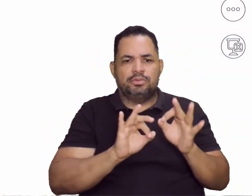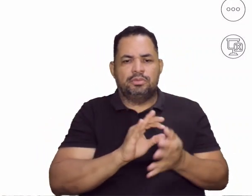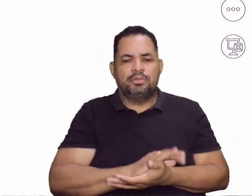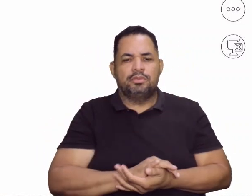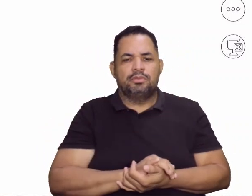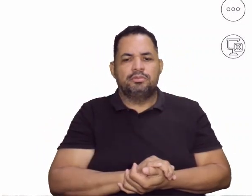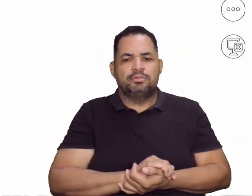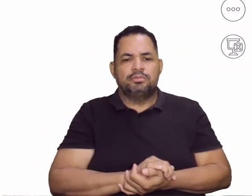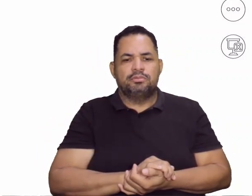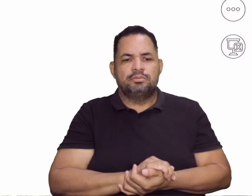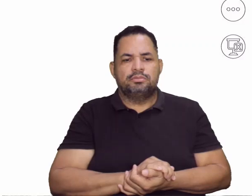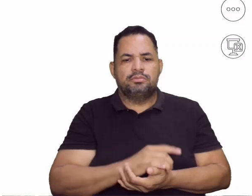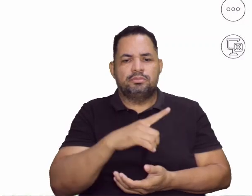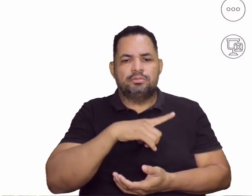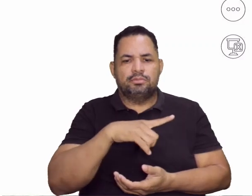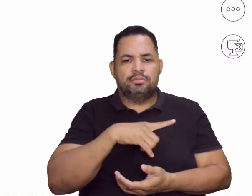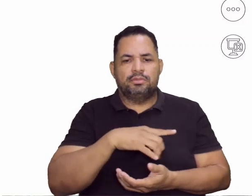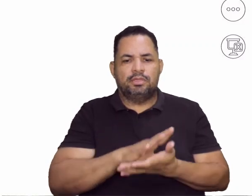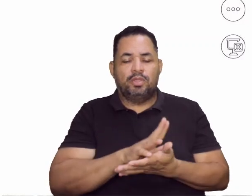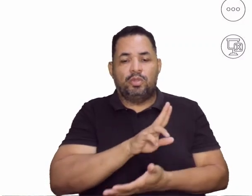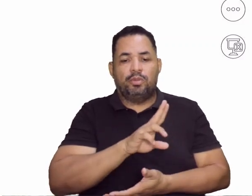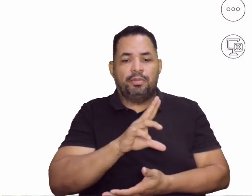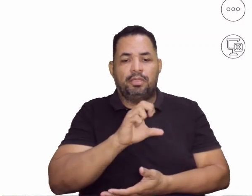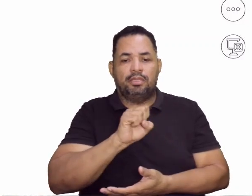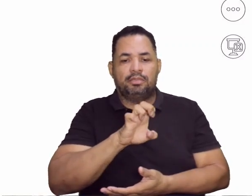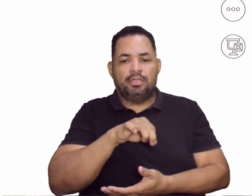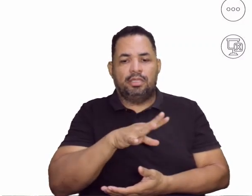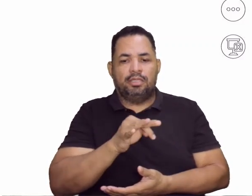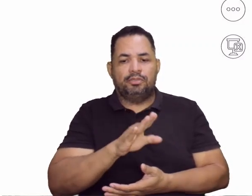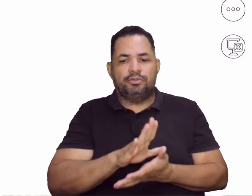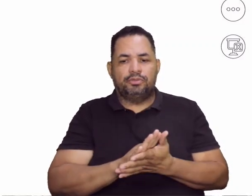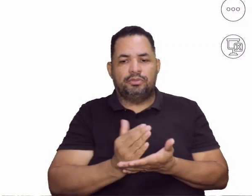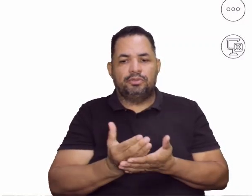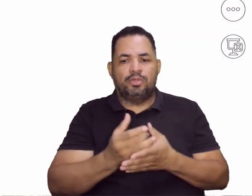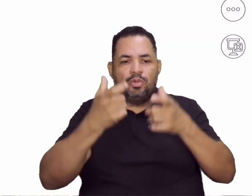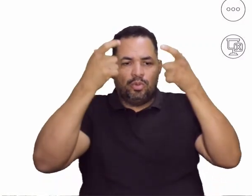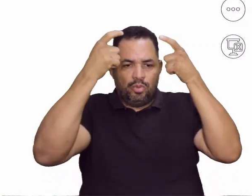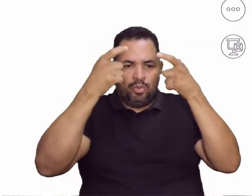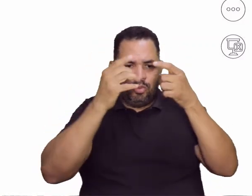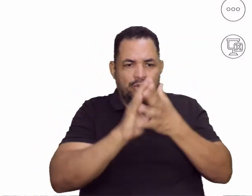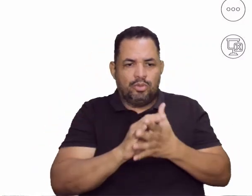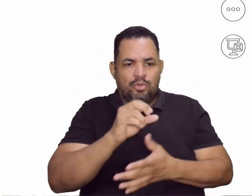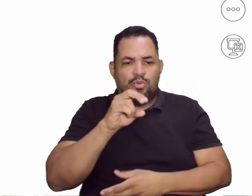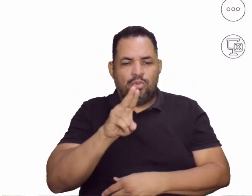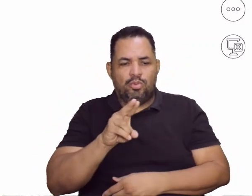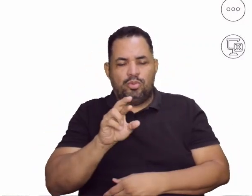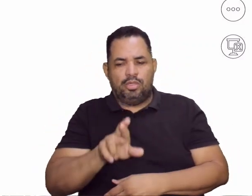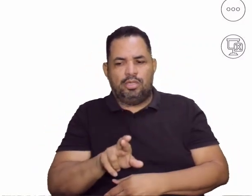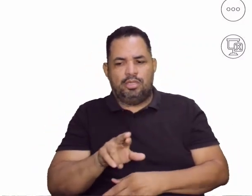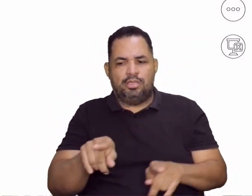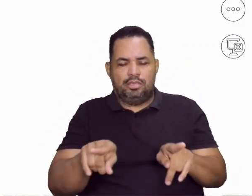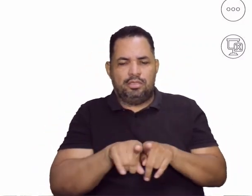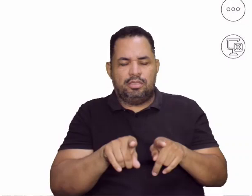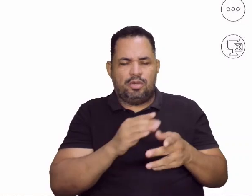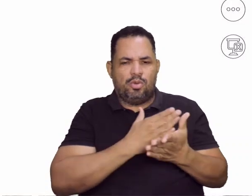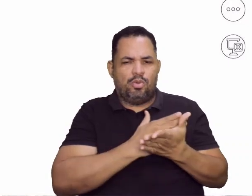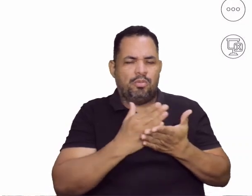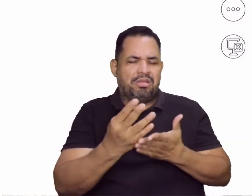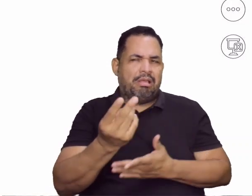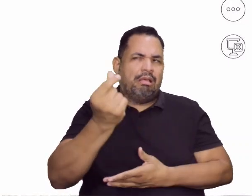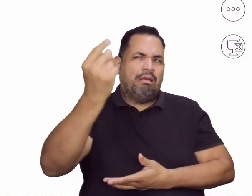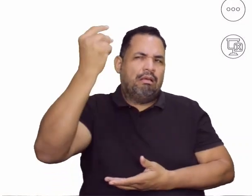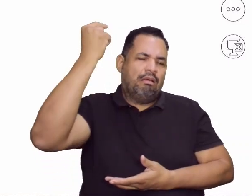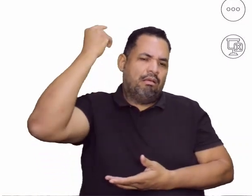né? Tinha um jogo chamado Senet, o jogo Real e o jogo de U. Esse aqui eram alguns jogos que iniciaram lá nessa